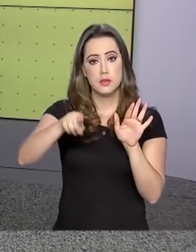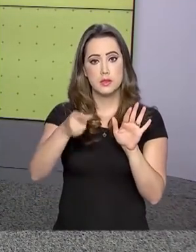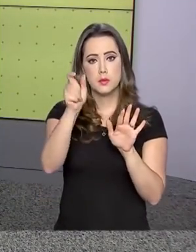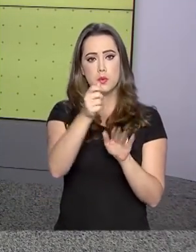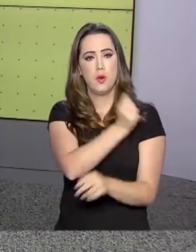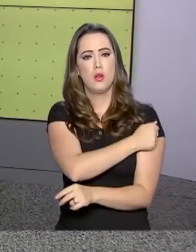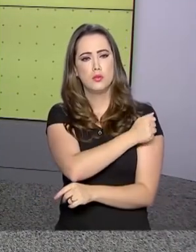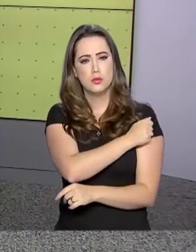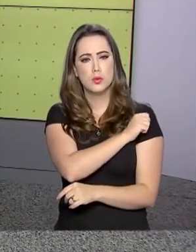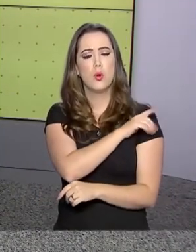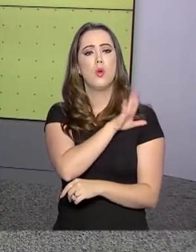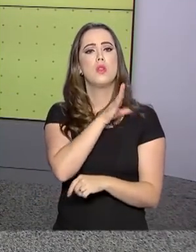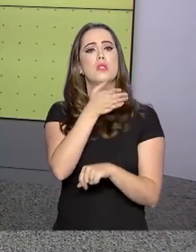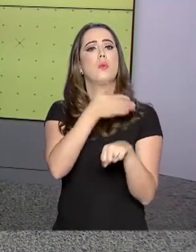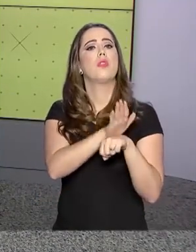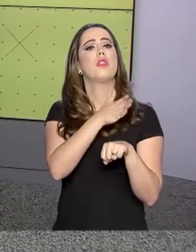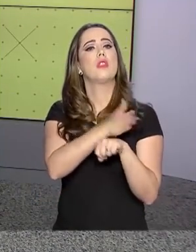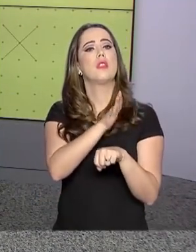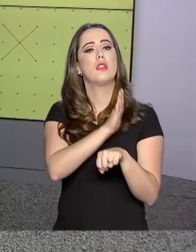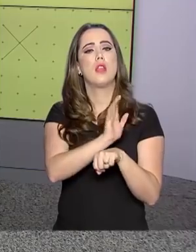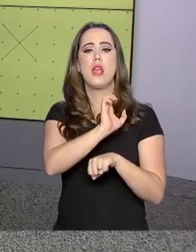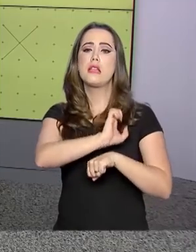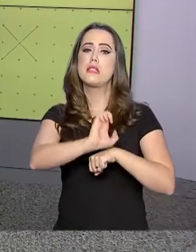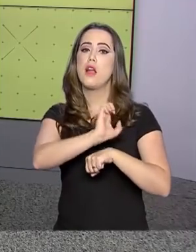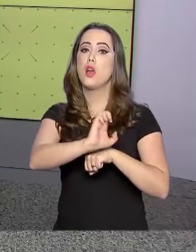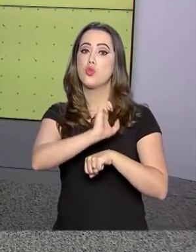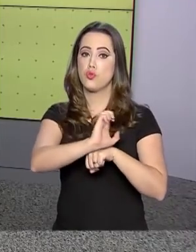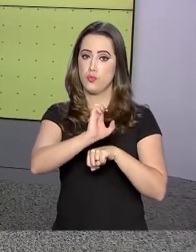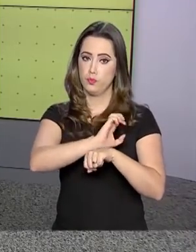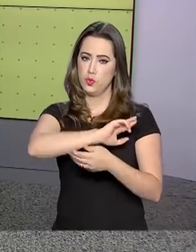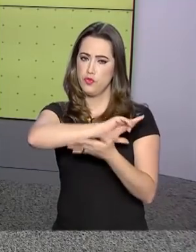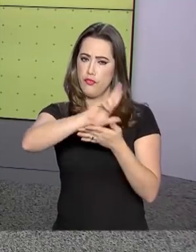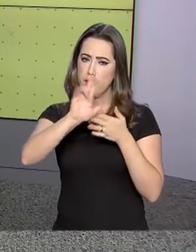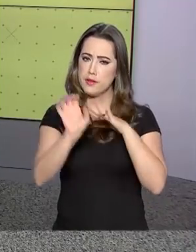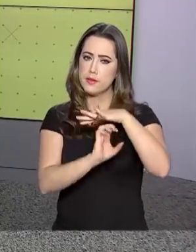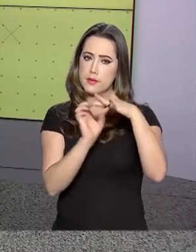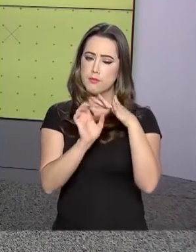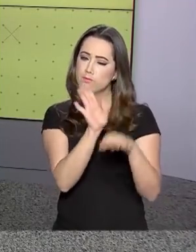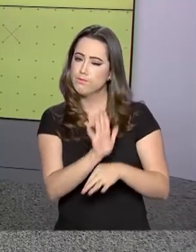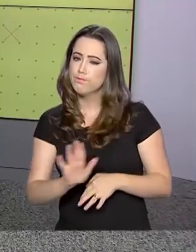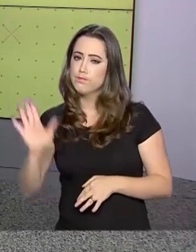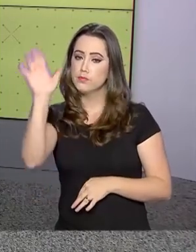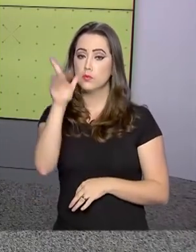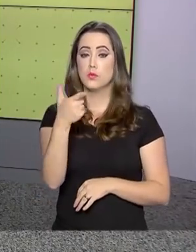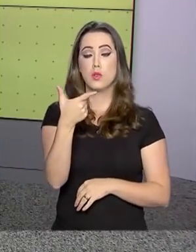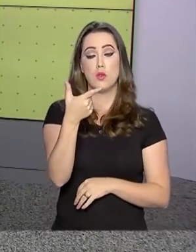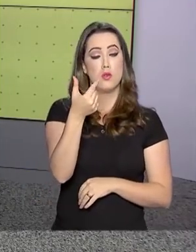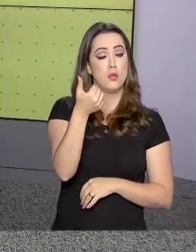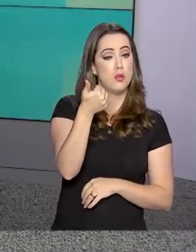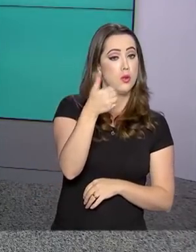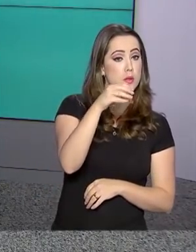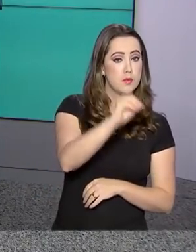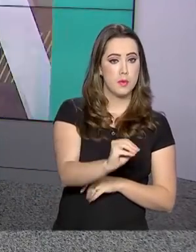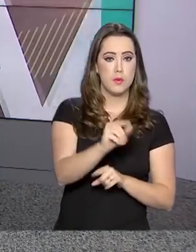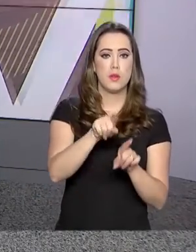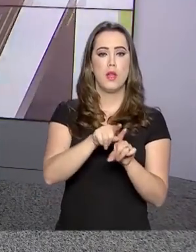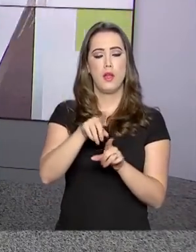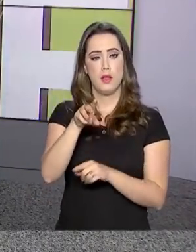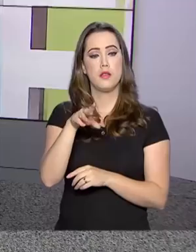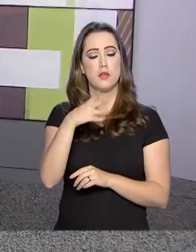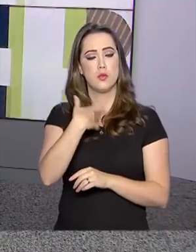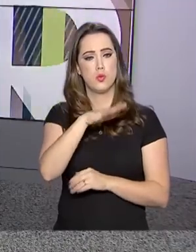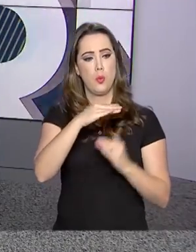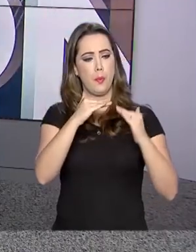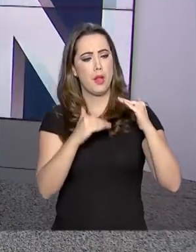estagiando em empresas de todo o país. Em 2010, o programa Jovem Aprendiz determinou a contratação de jovens para